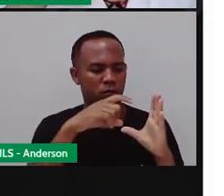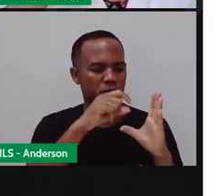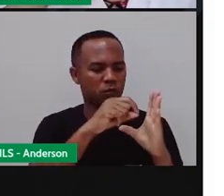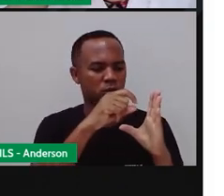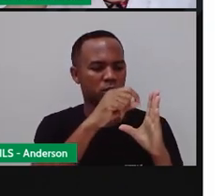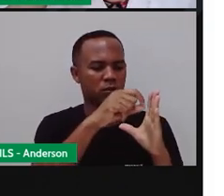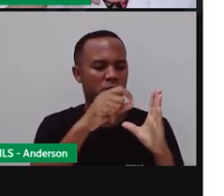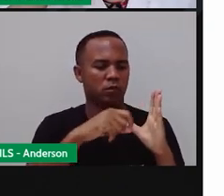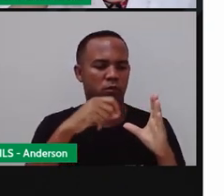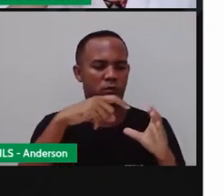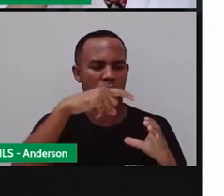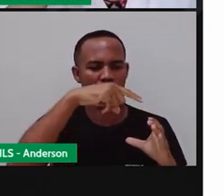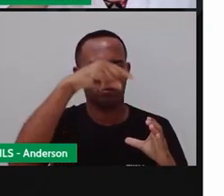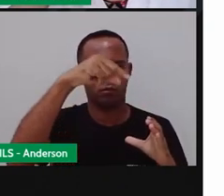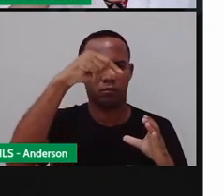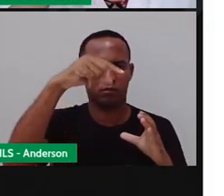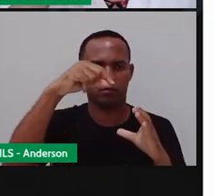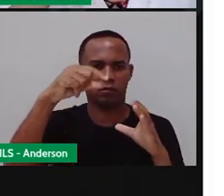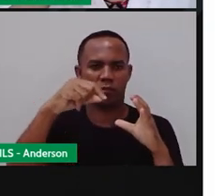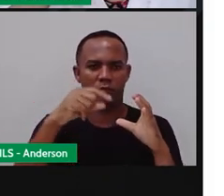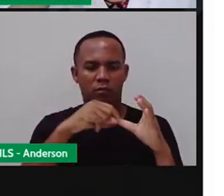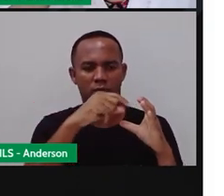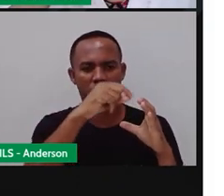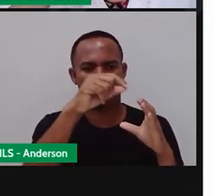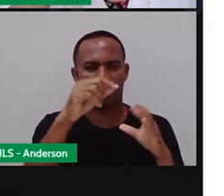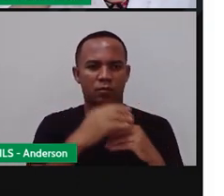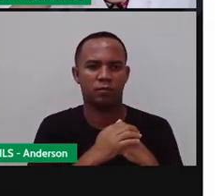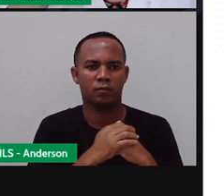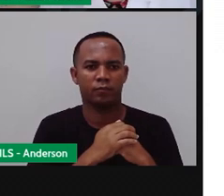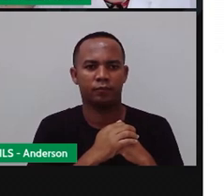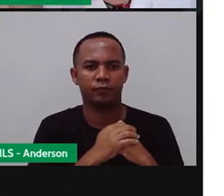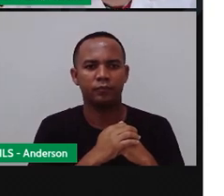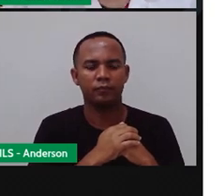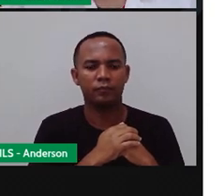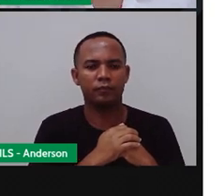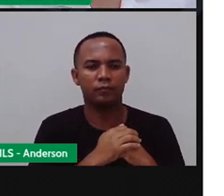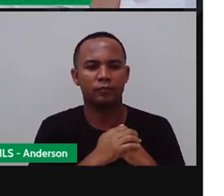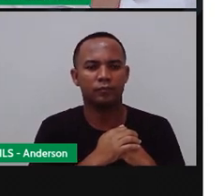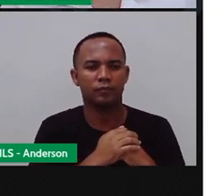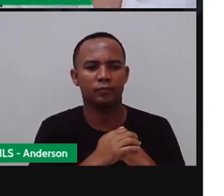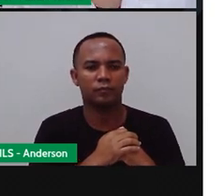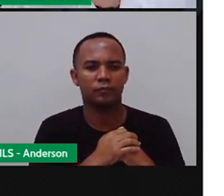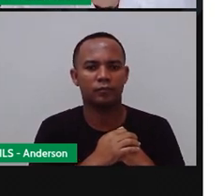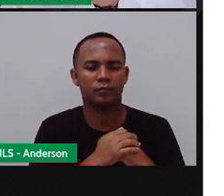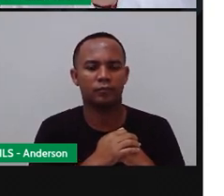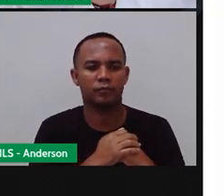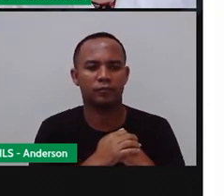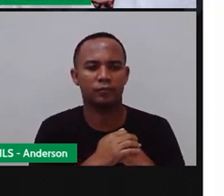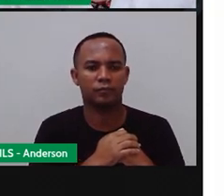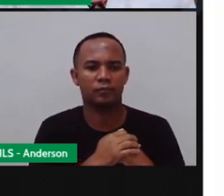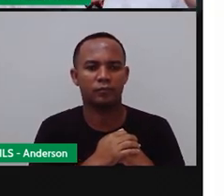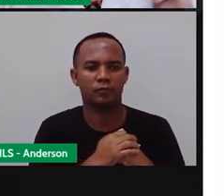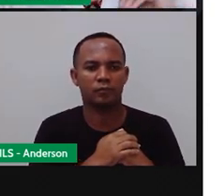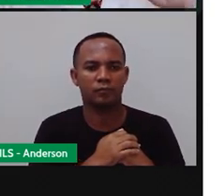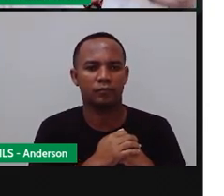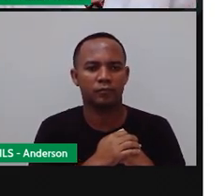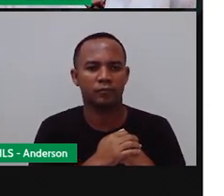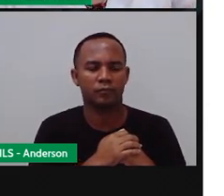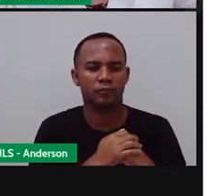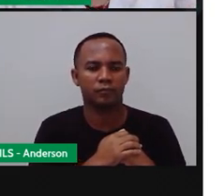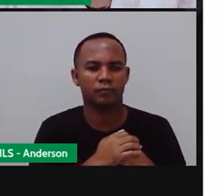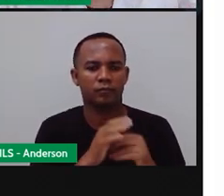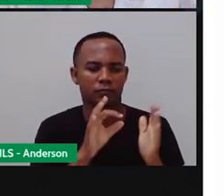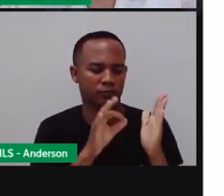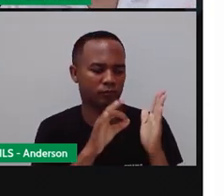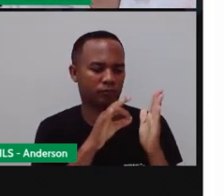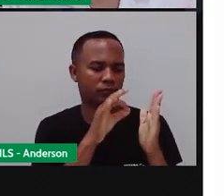fica verde, que tem os espinhos, não é melissa, é... Quando eu lembrar a Pró vai falar pra vocês. Mas é uma árvore que tem espinhos, que é